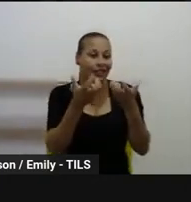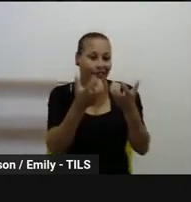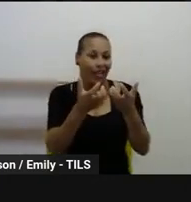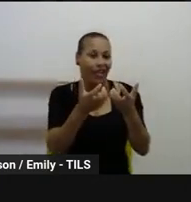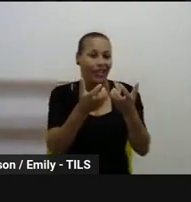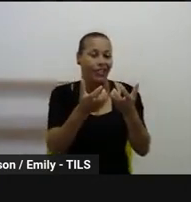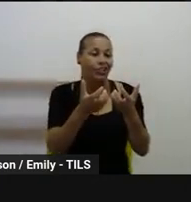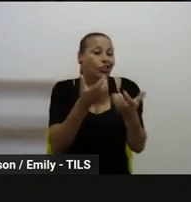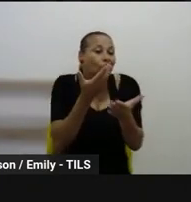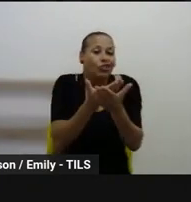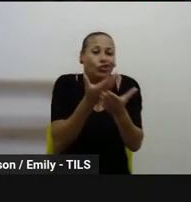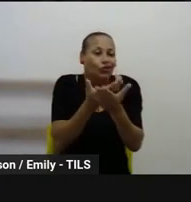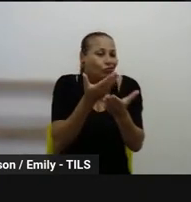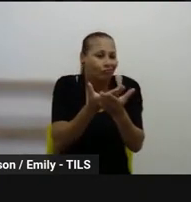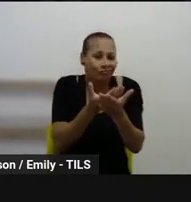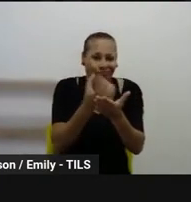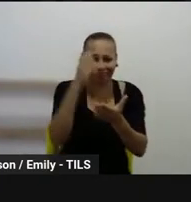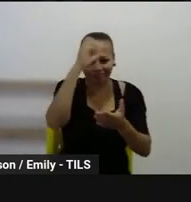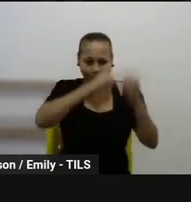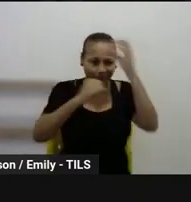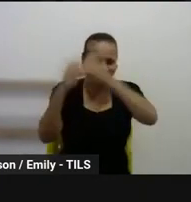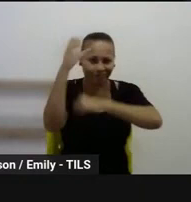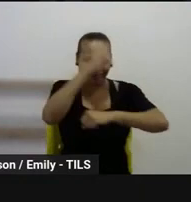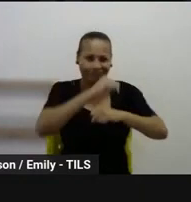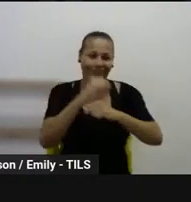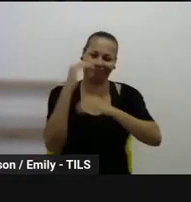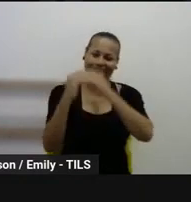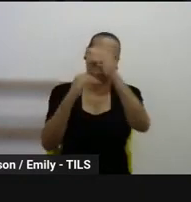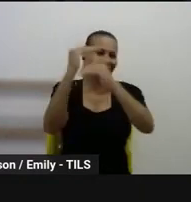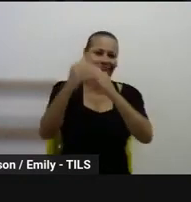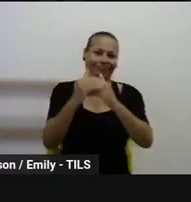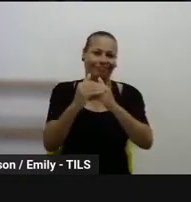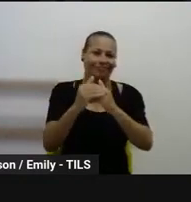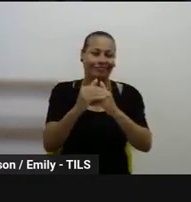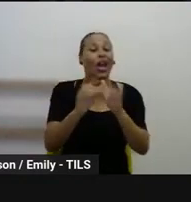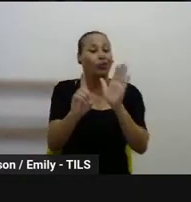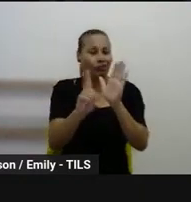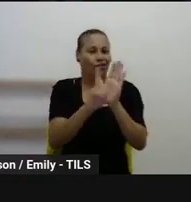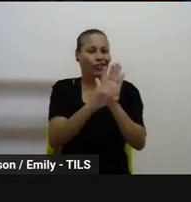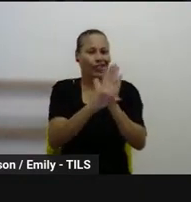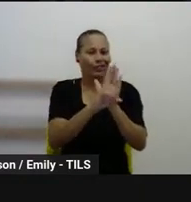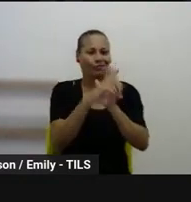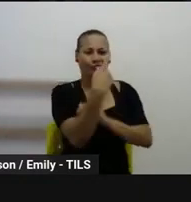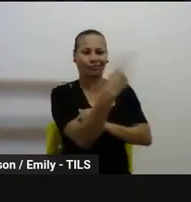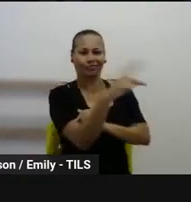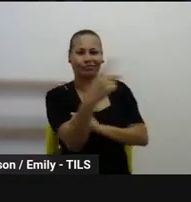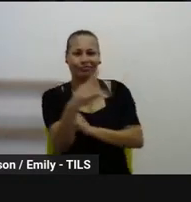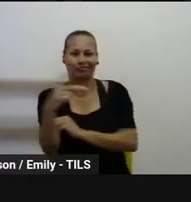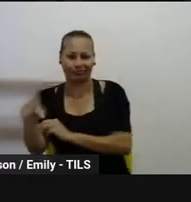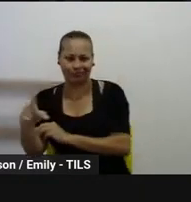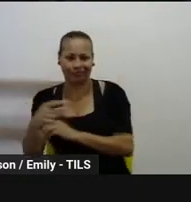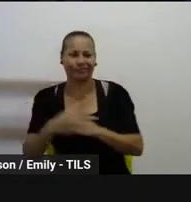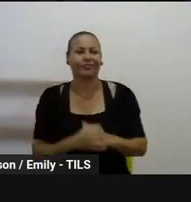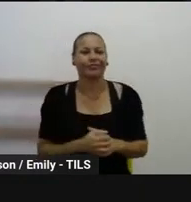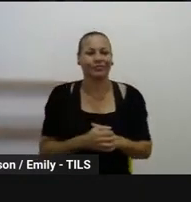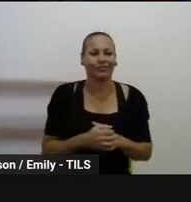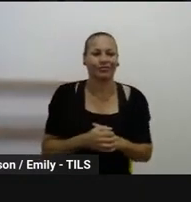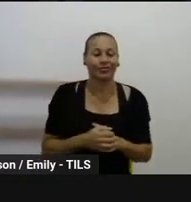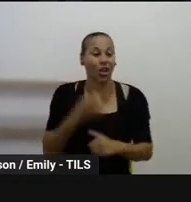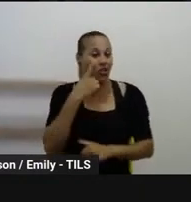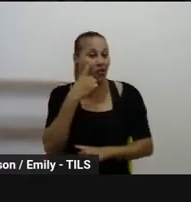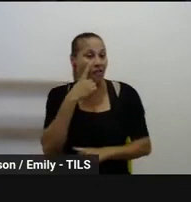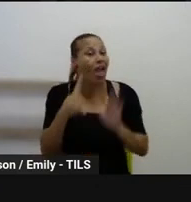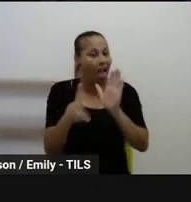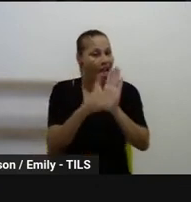garantia, né, de estarem matriculados, a gente vai ver isso daqui a pouquinho, com algumas leis também